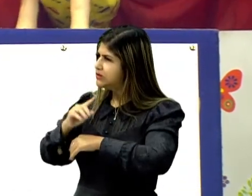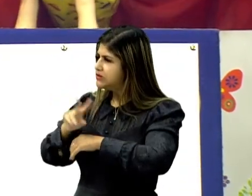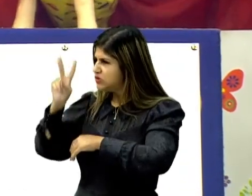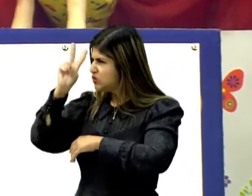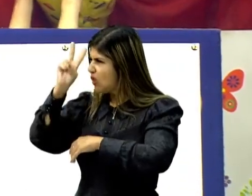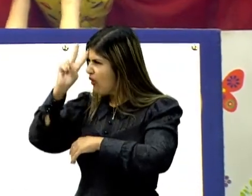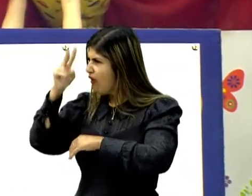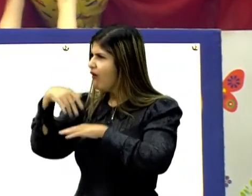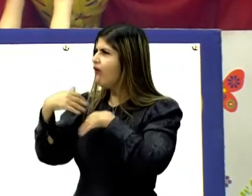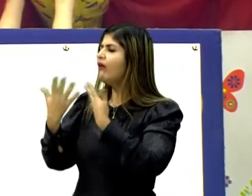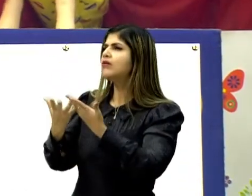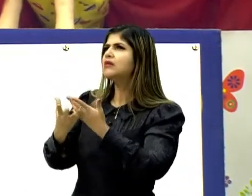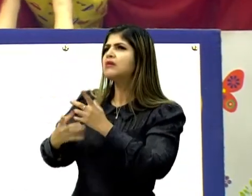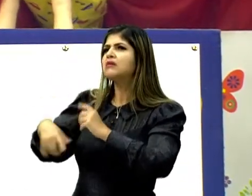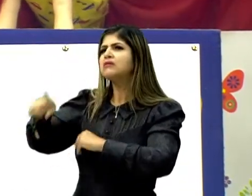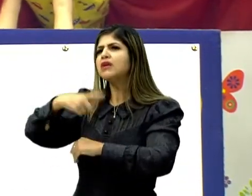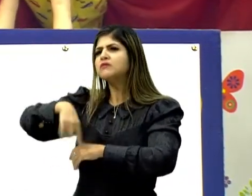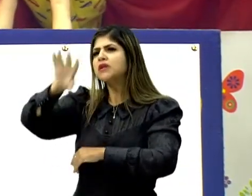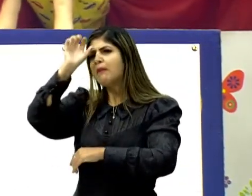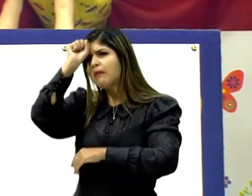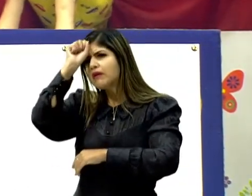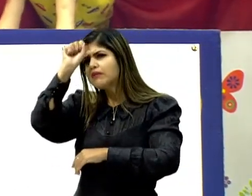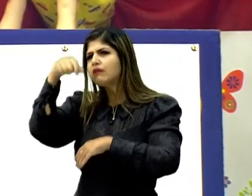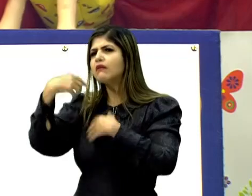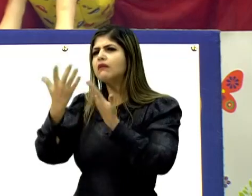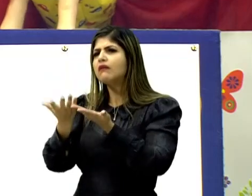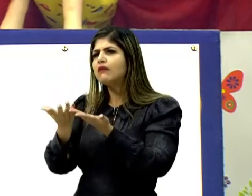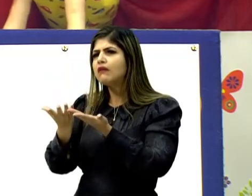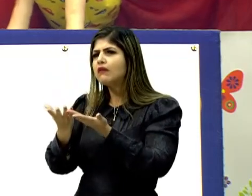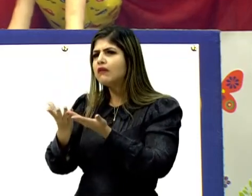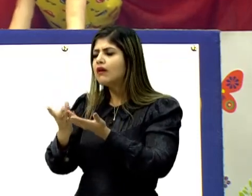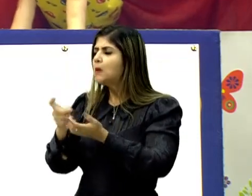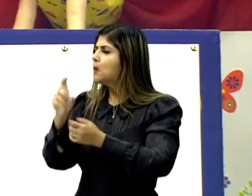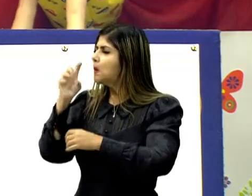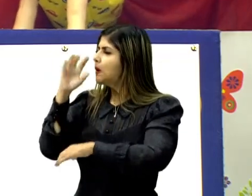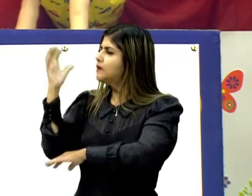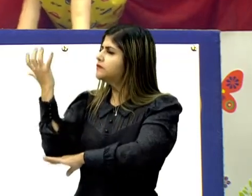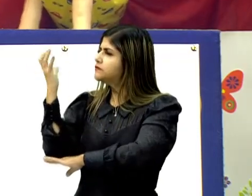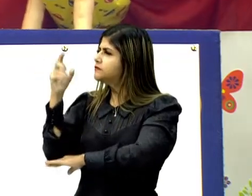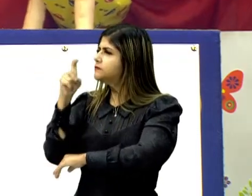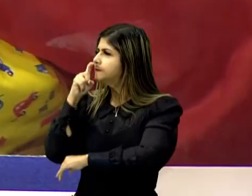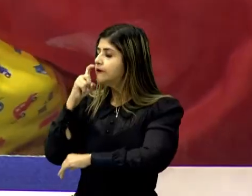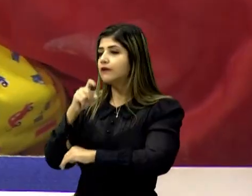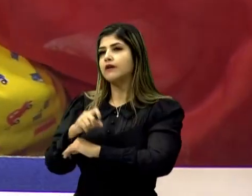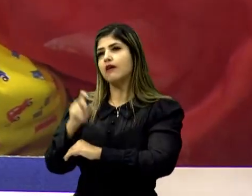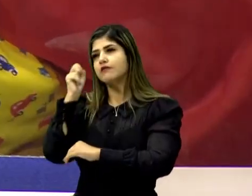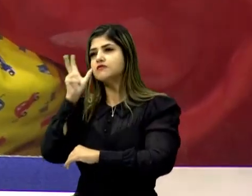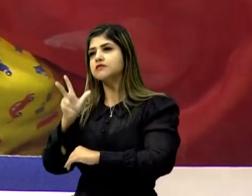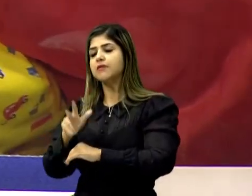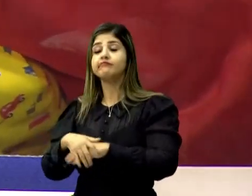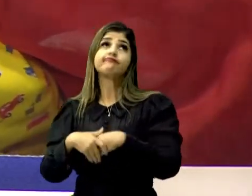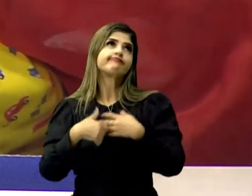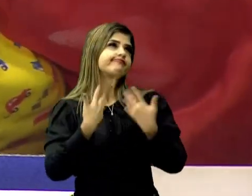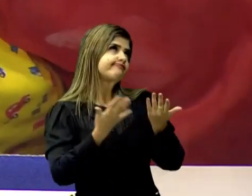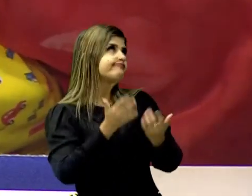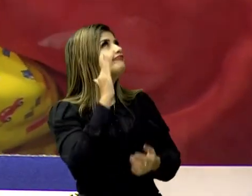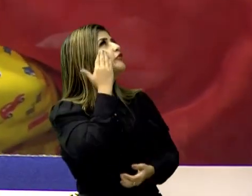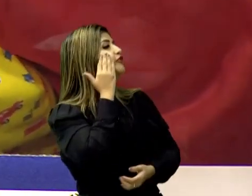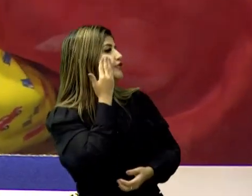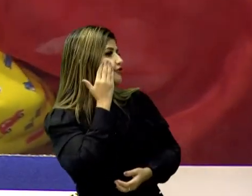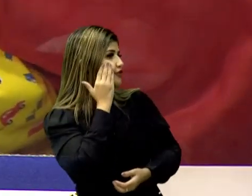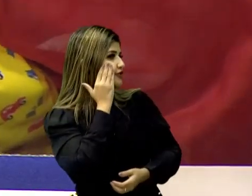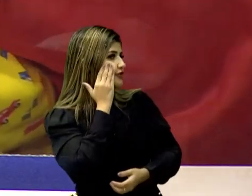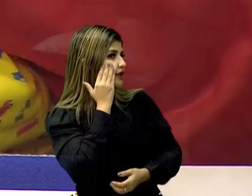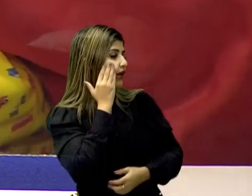Boneco, o que a gente pode aprender com essa história da Margarida friorenta? Quero ver se você é esperto. Olha, pelo que eu entendi,